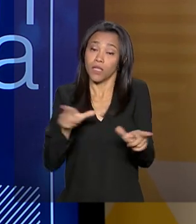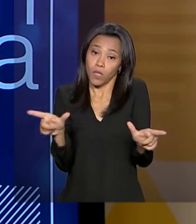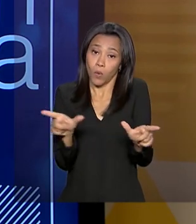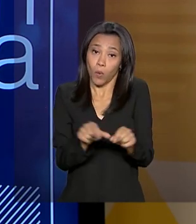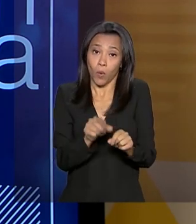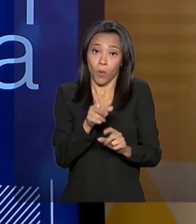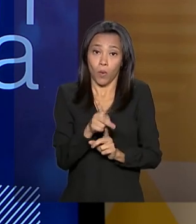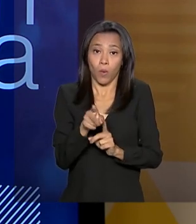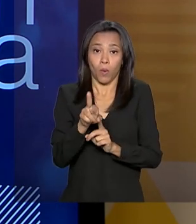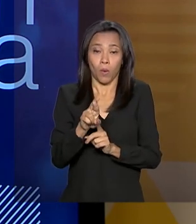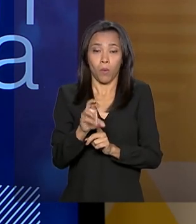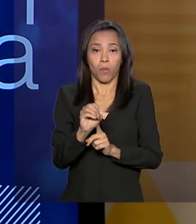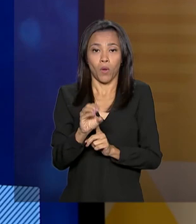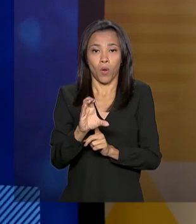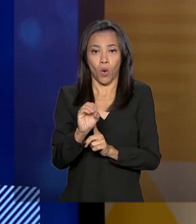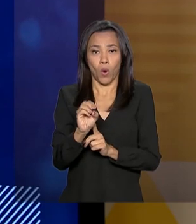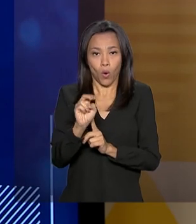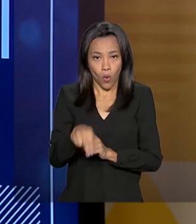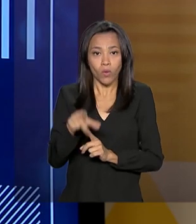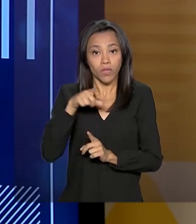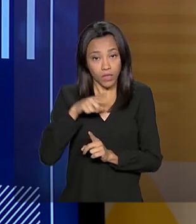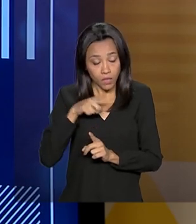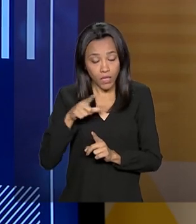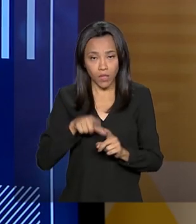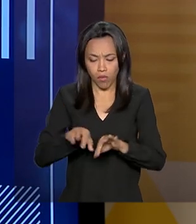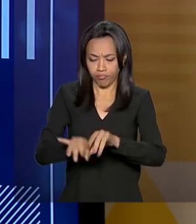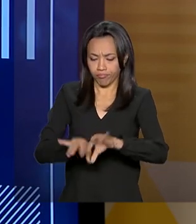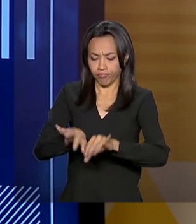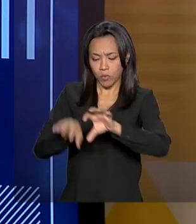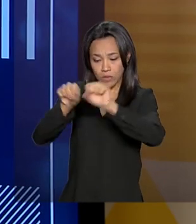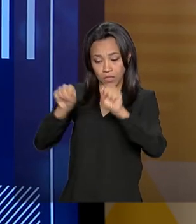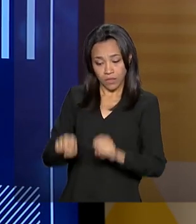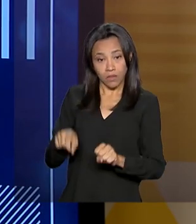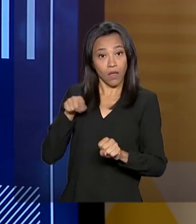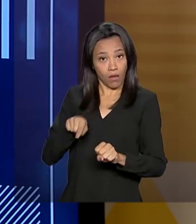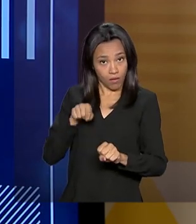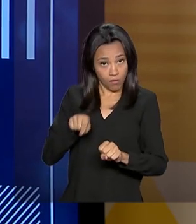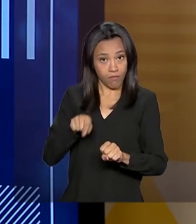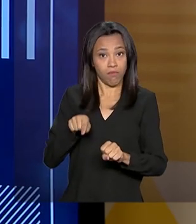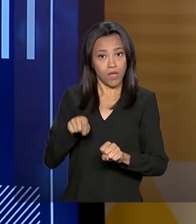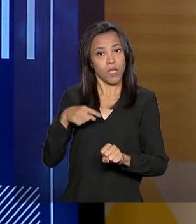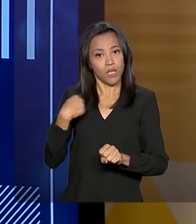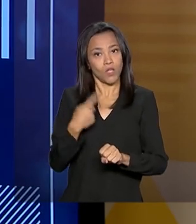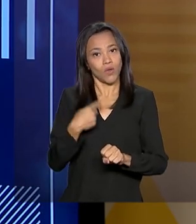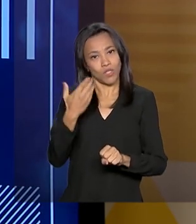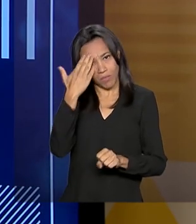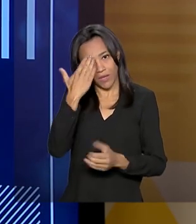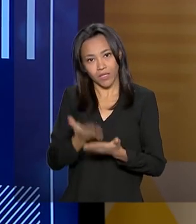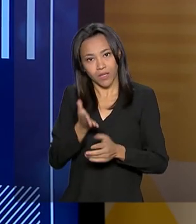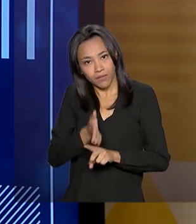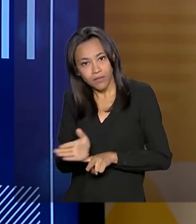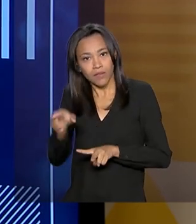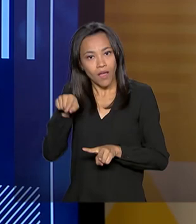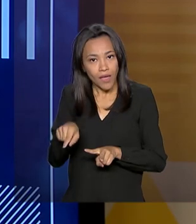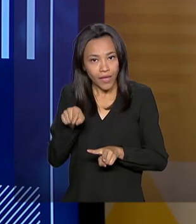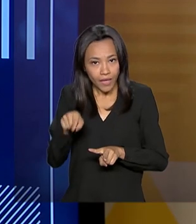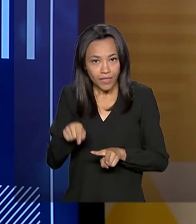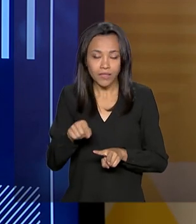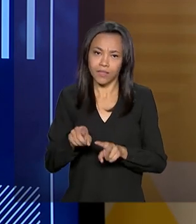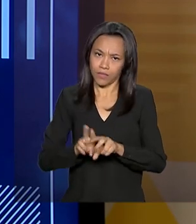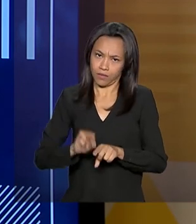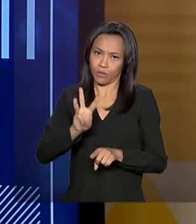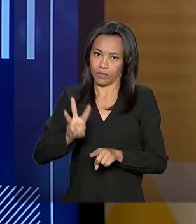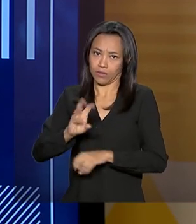plataforma também digital que chama SINDEC. Então, nós estamos apostando nesses dois caminhos digitais, consumidor.gov